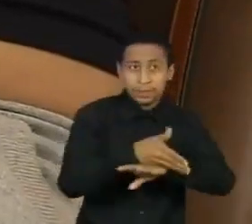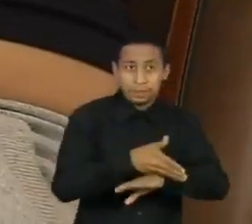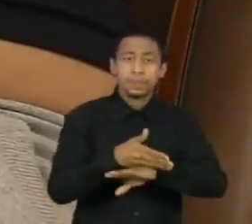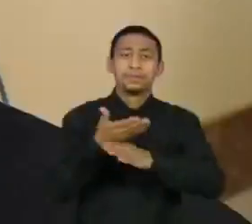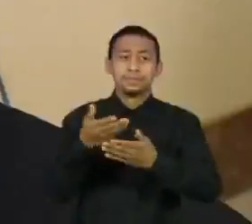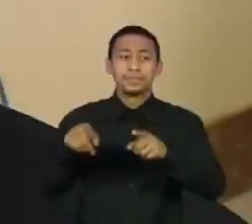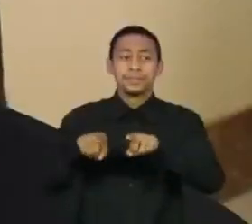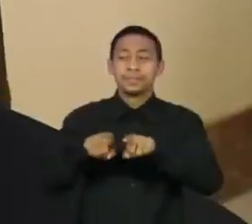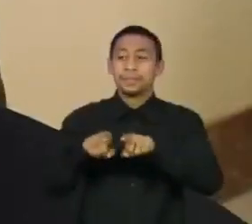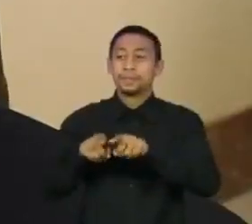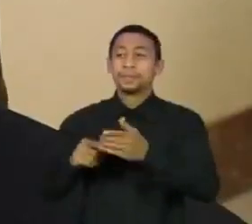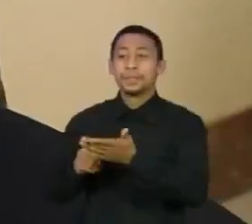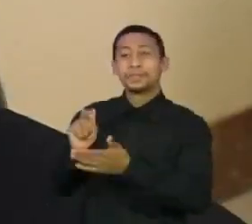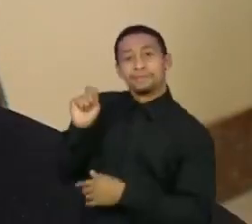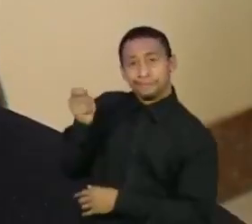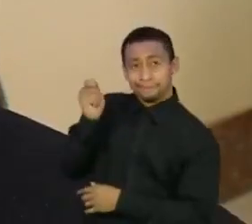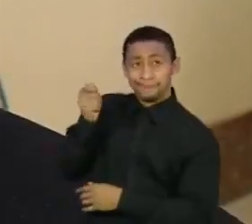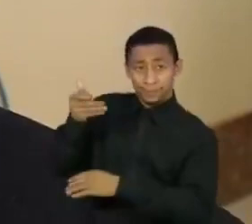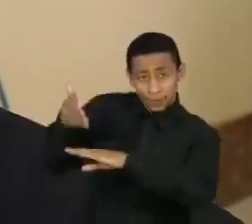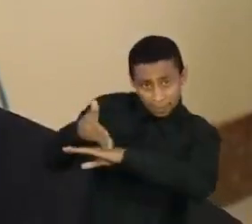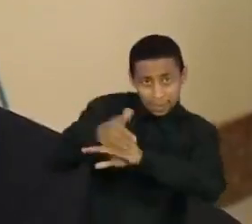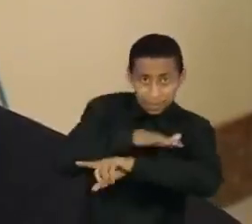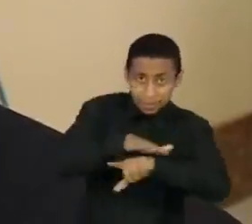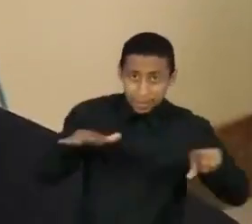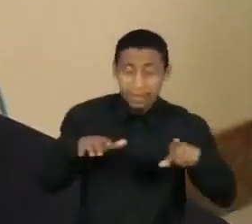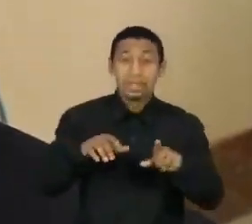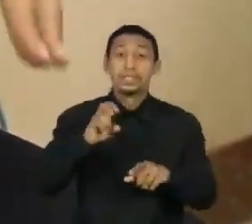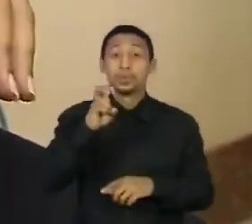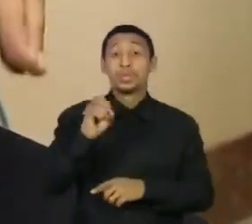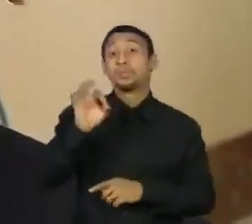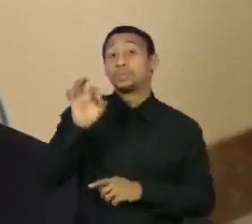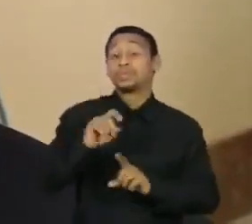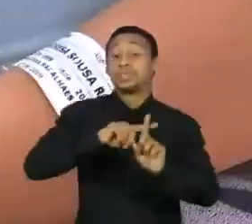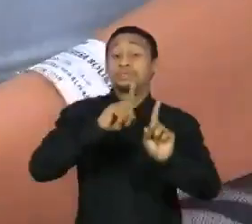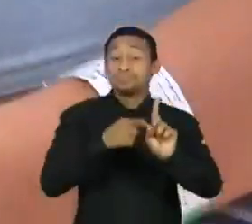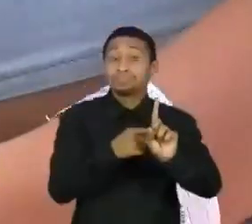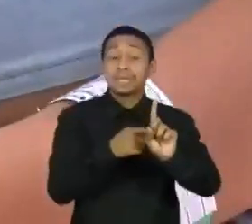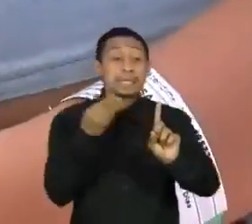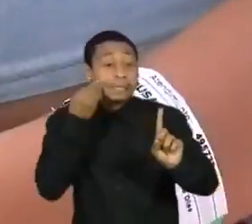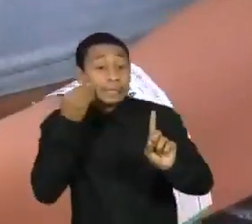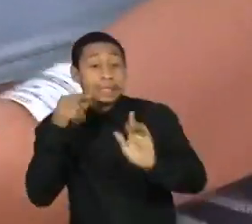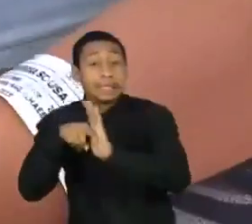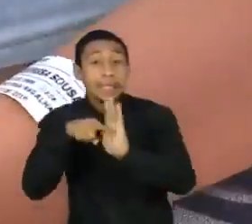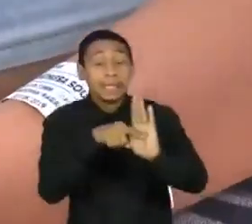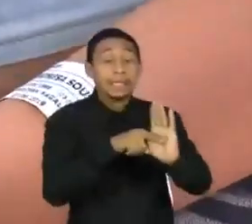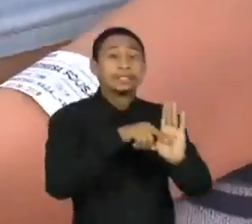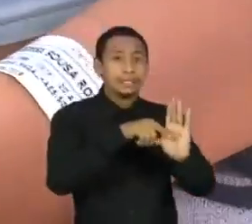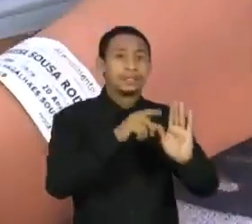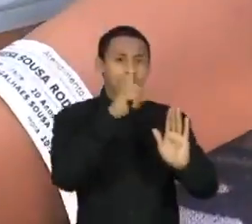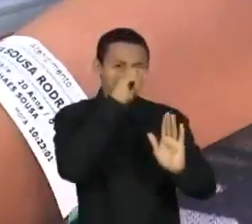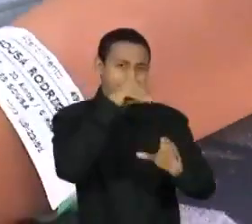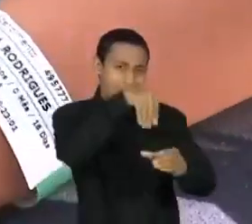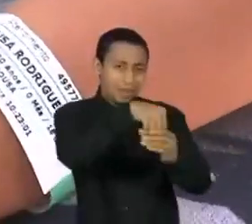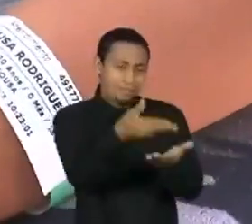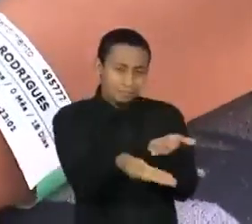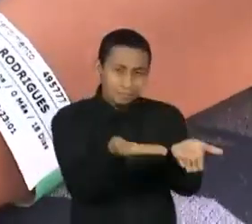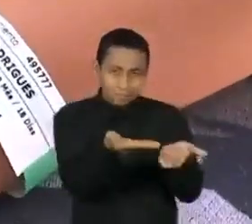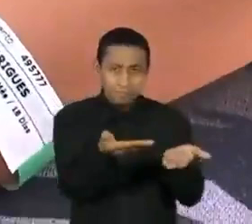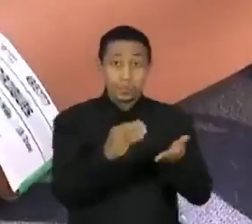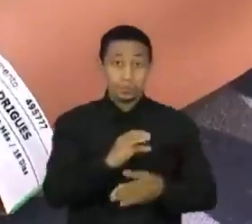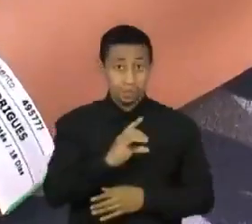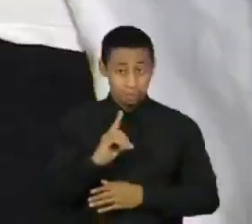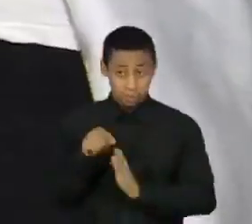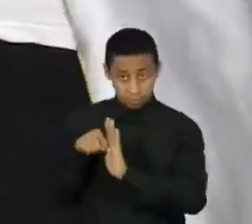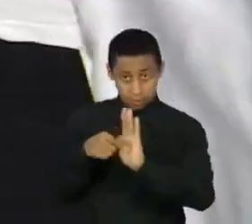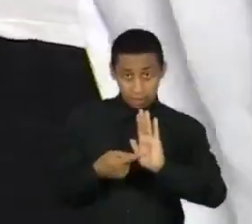chama a atenção que apenas metade das gestantes com sintomas da doença são testadas nas maternidades. Segundo a coordenadora da